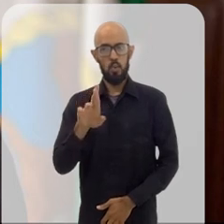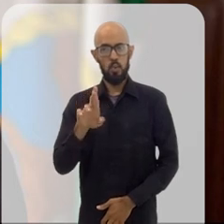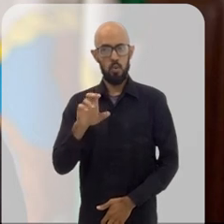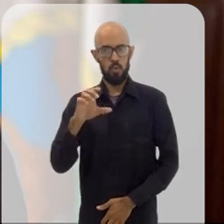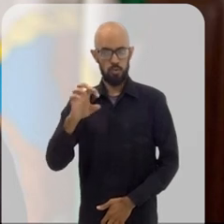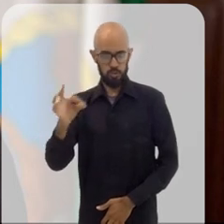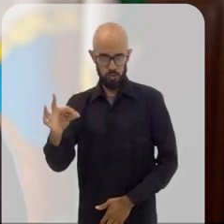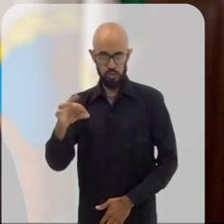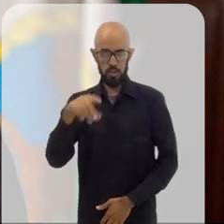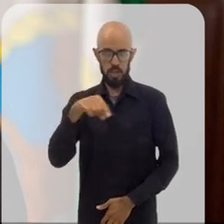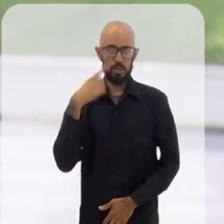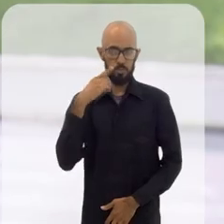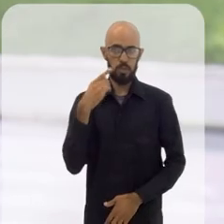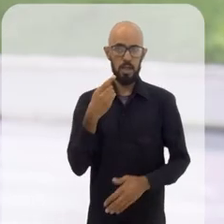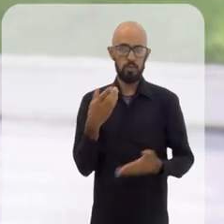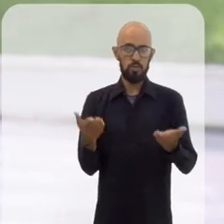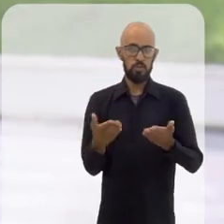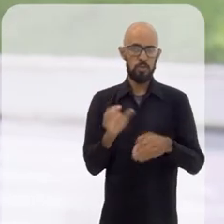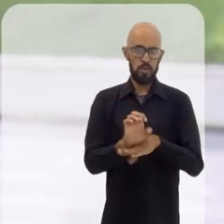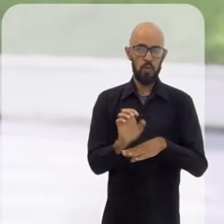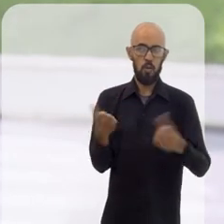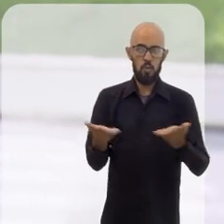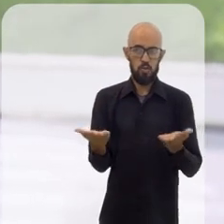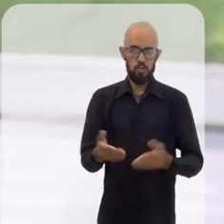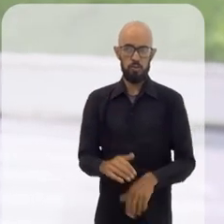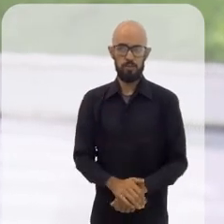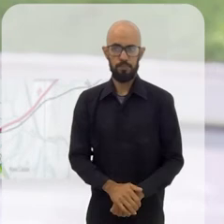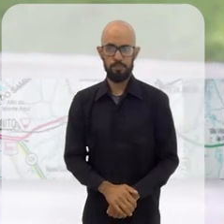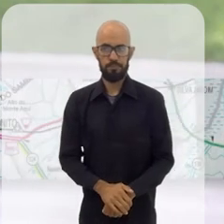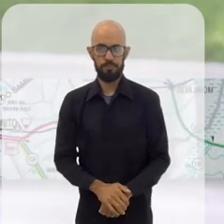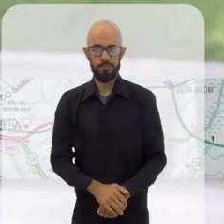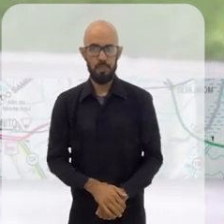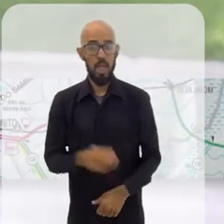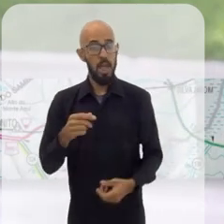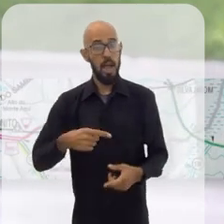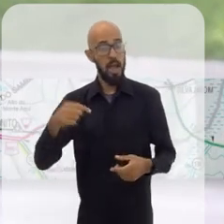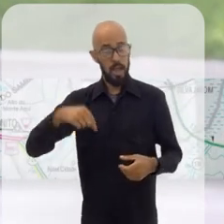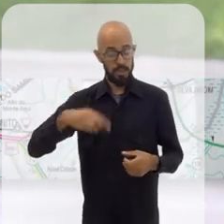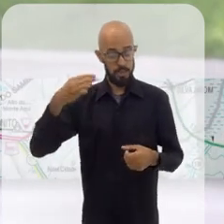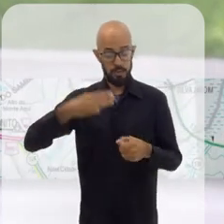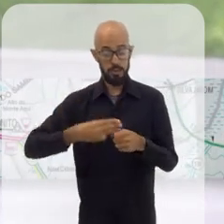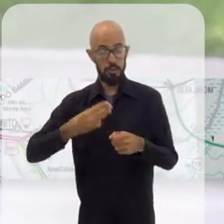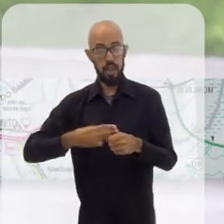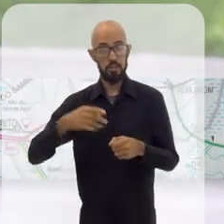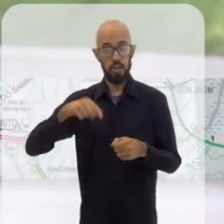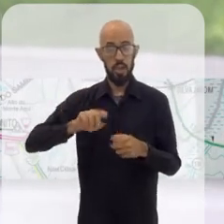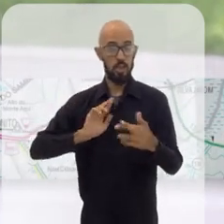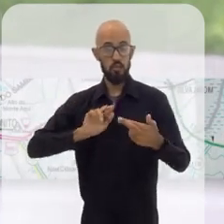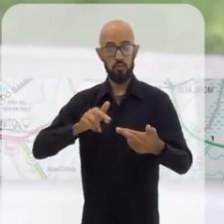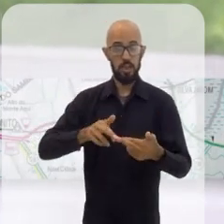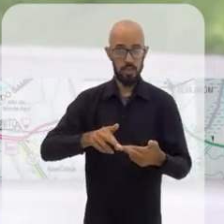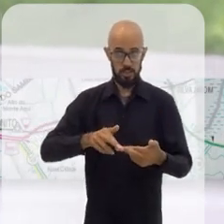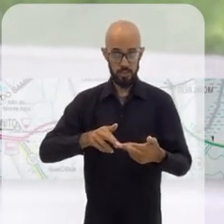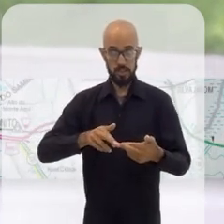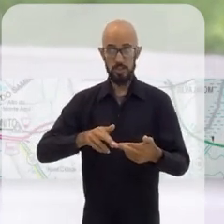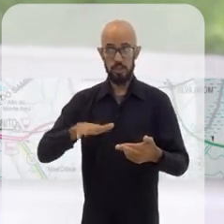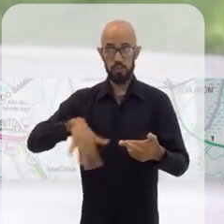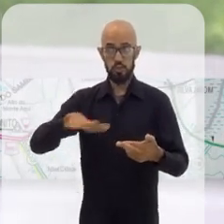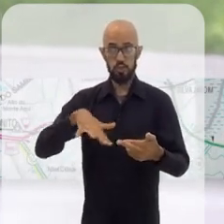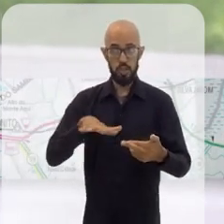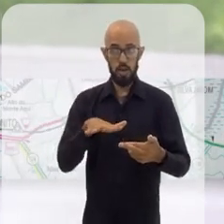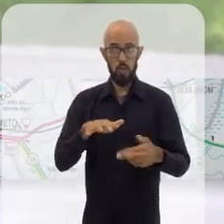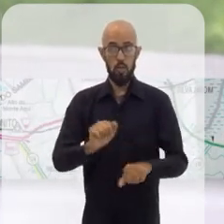atual deputado estadual. Itaperuna eu entendo que se tornou uma cidade polo para o noroeste fluminense. Itaperuna